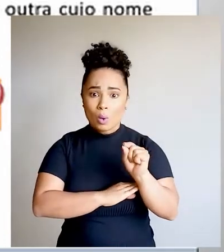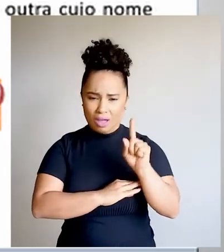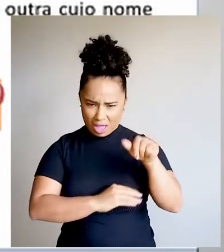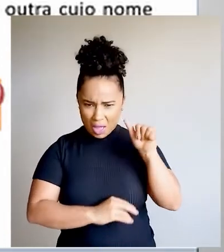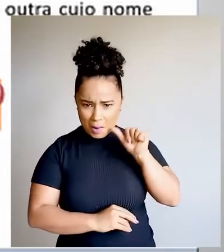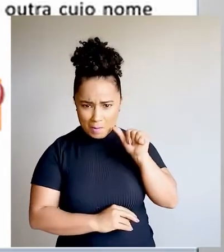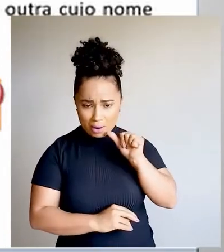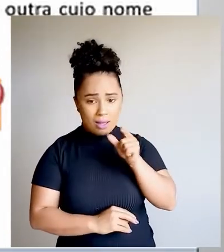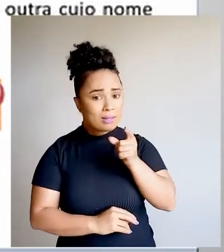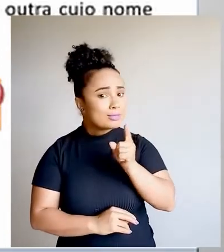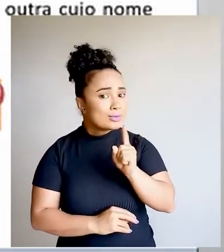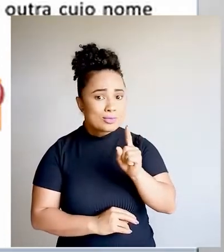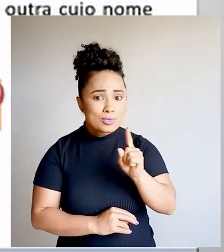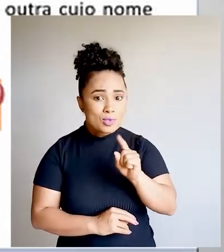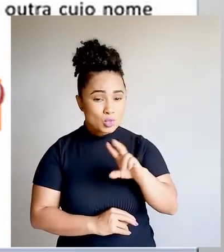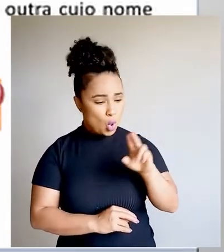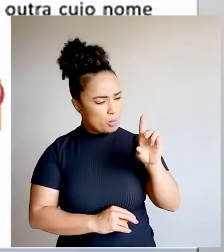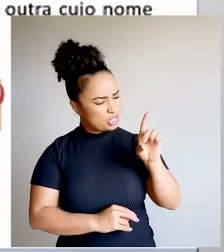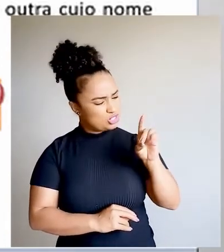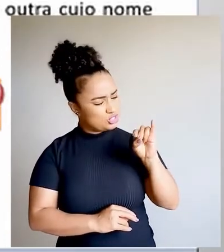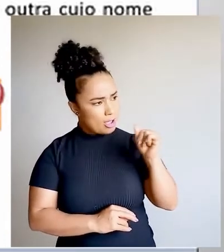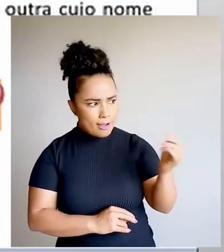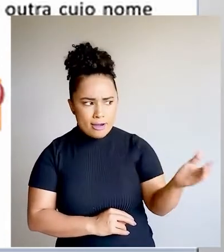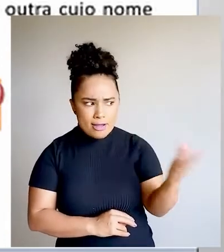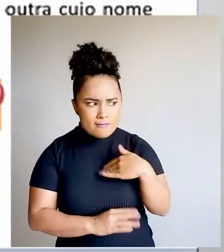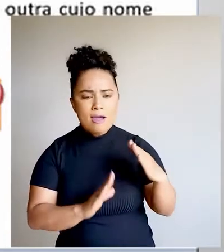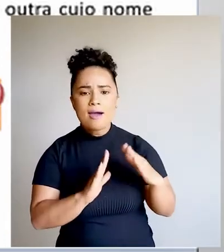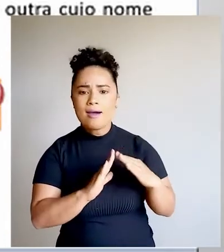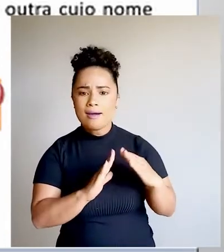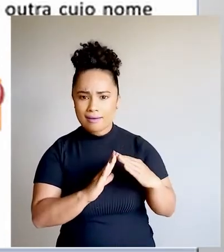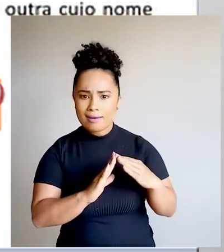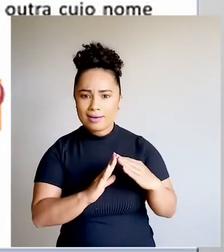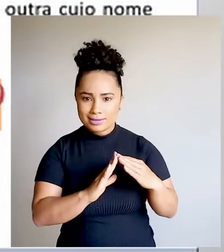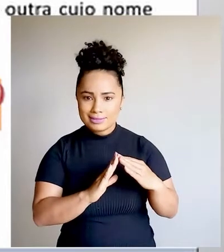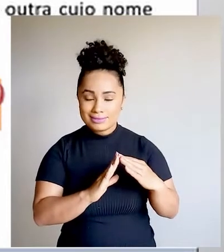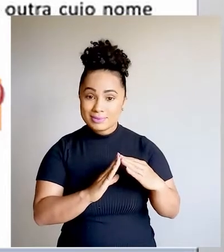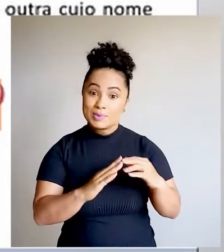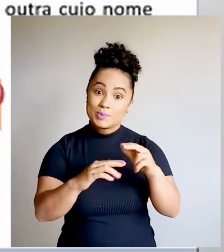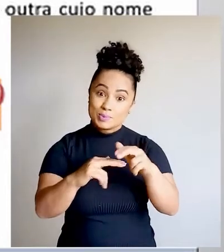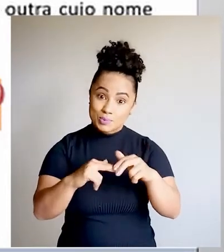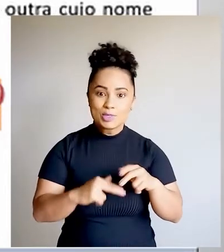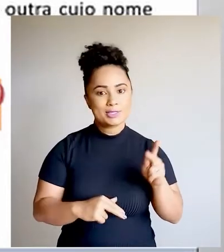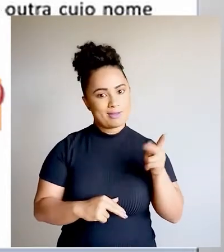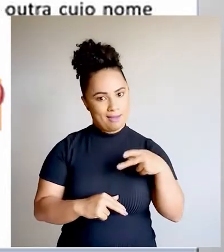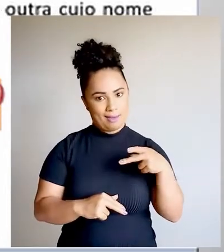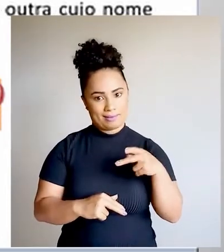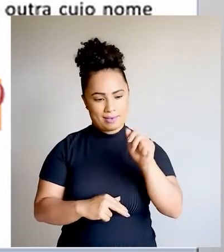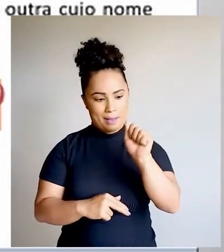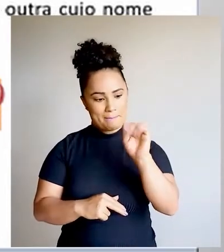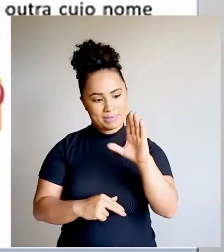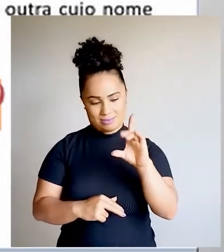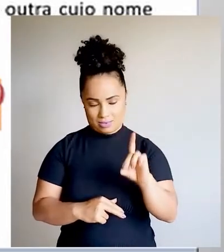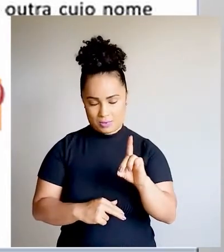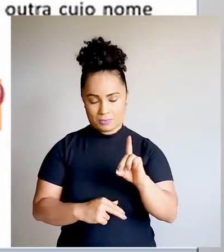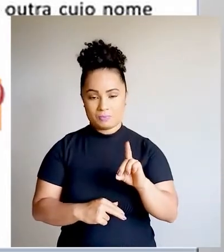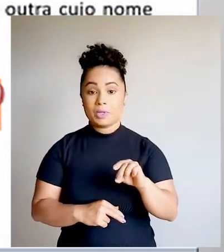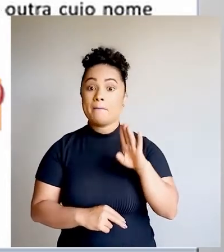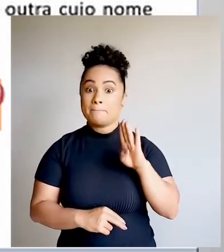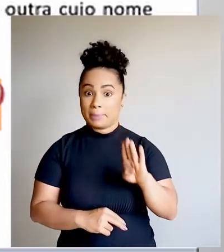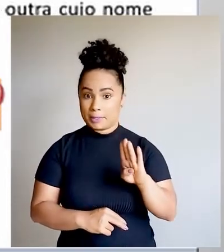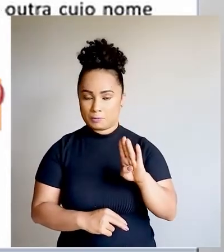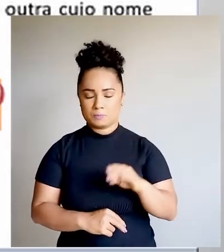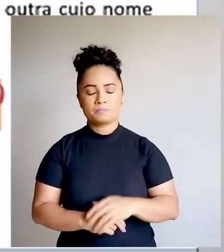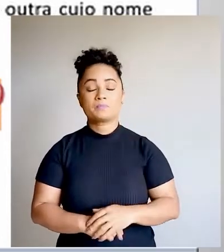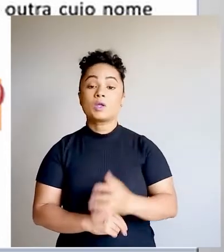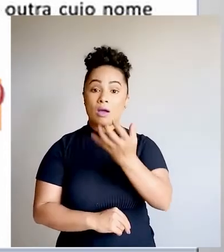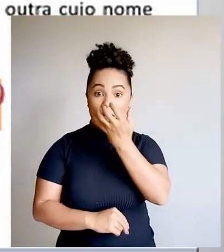cachorra. fala, Diana, entra para casa. Então, essa questão está errada. A letra B.